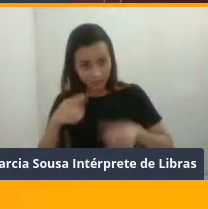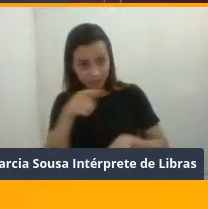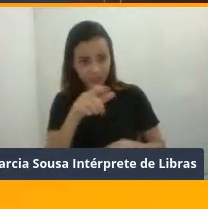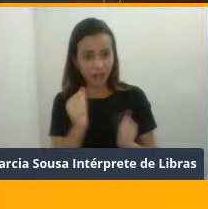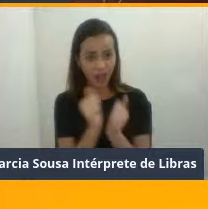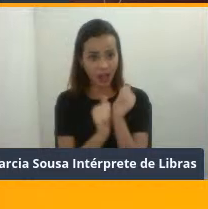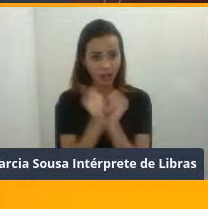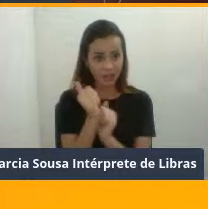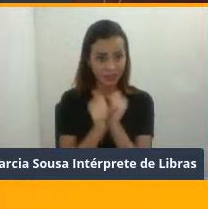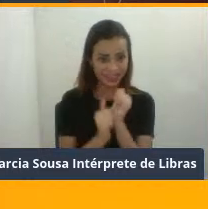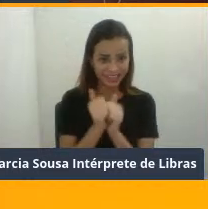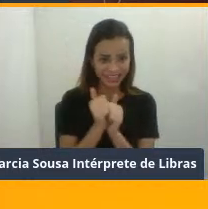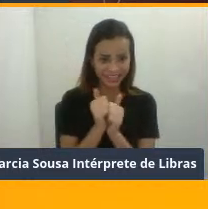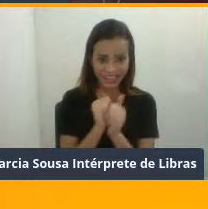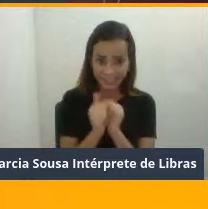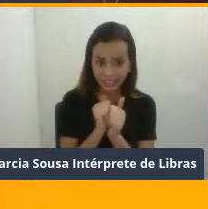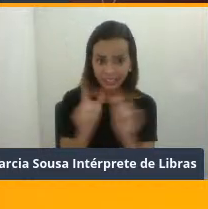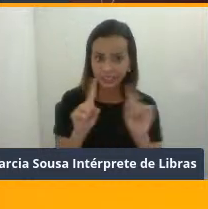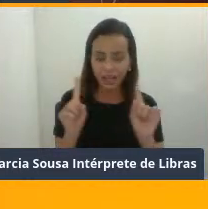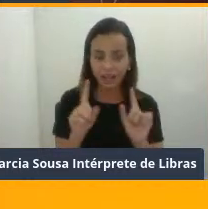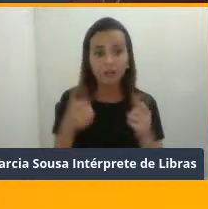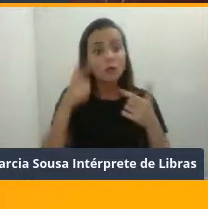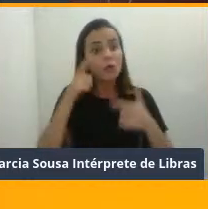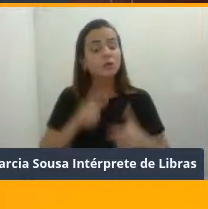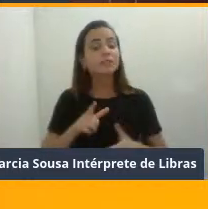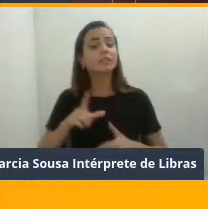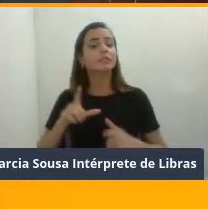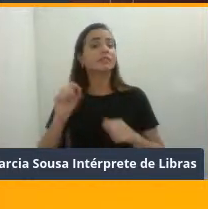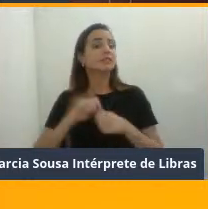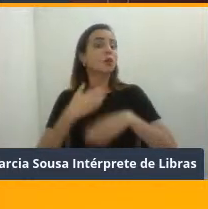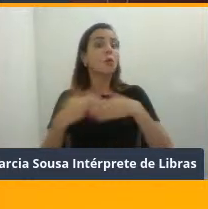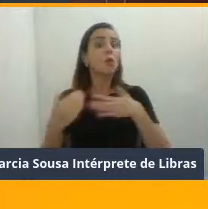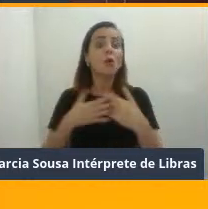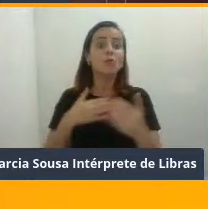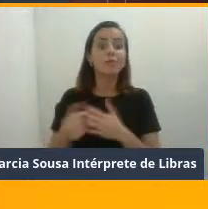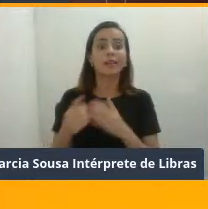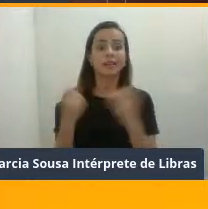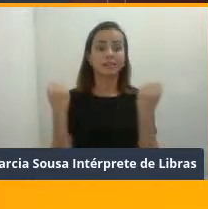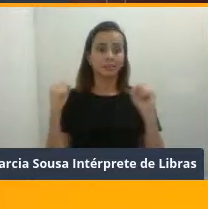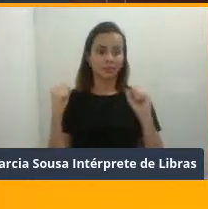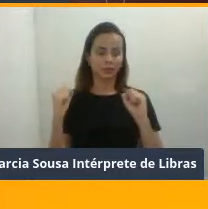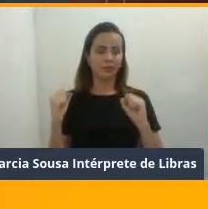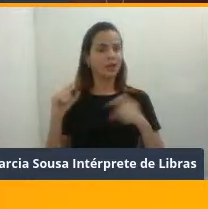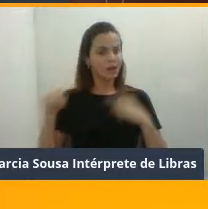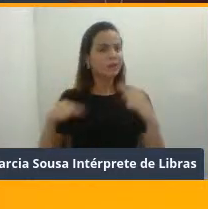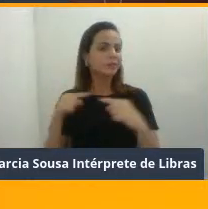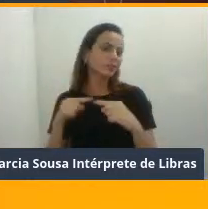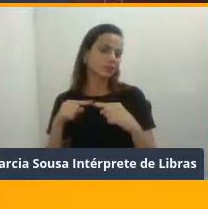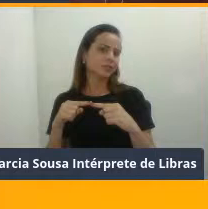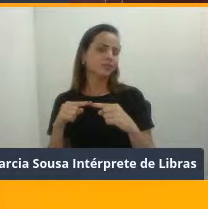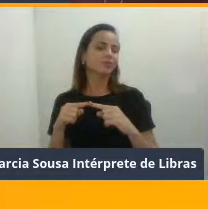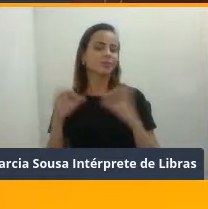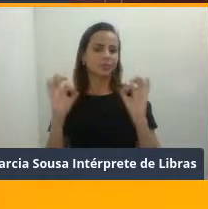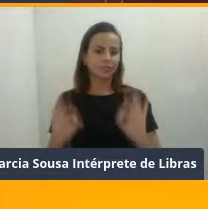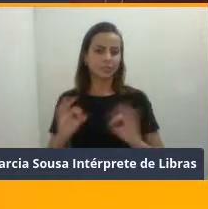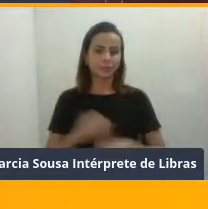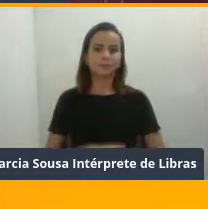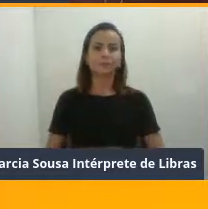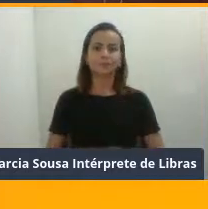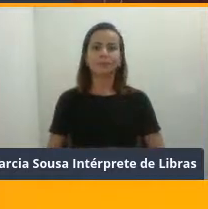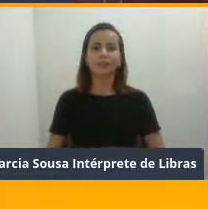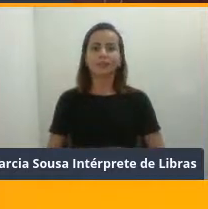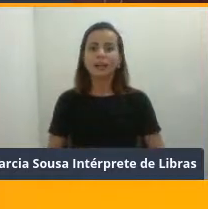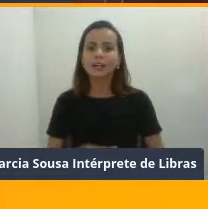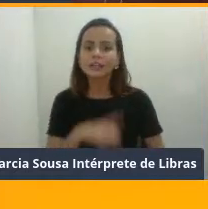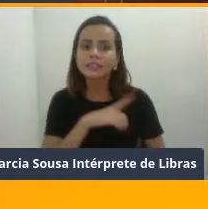pessoa que tenha condições de fazer o que quiser. Basicamente, o objetivo do CrossFit é esse, certo? Aí, entra aquela